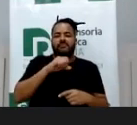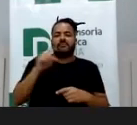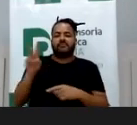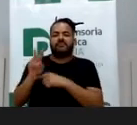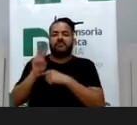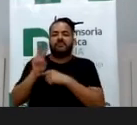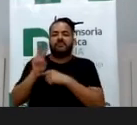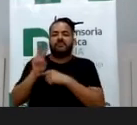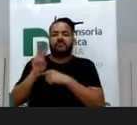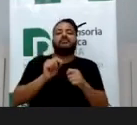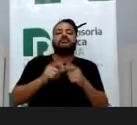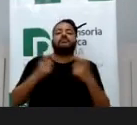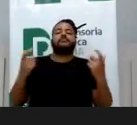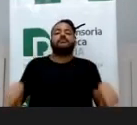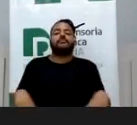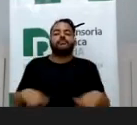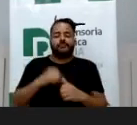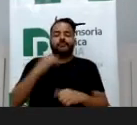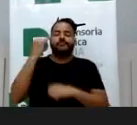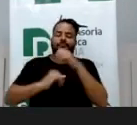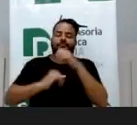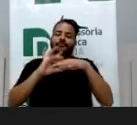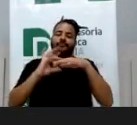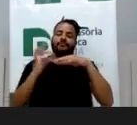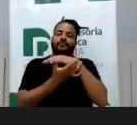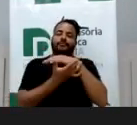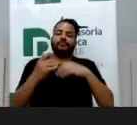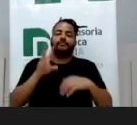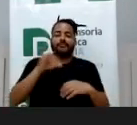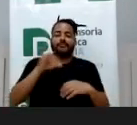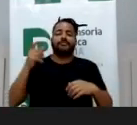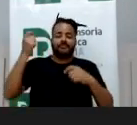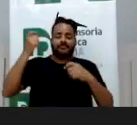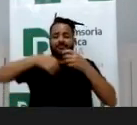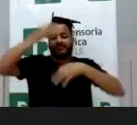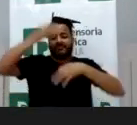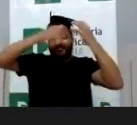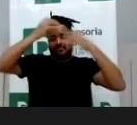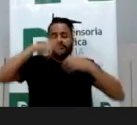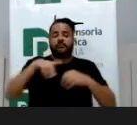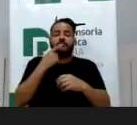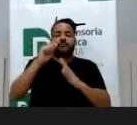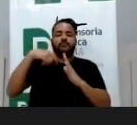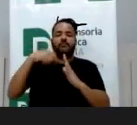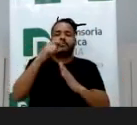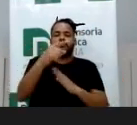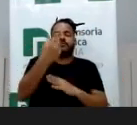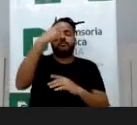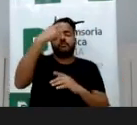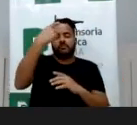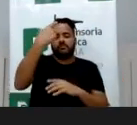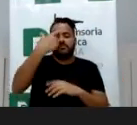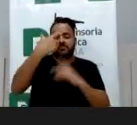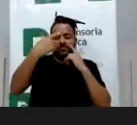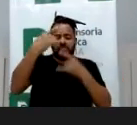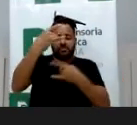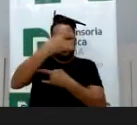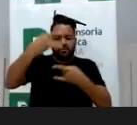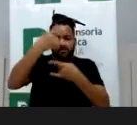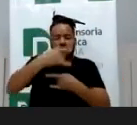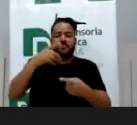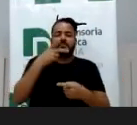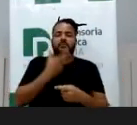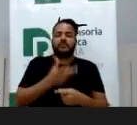que está sendo feito aonde? Na rede social, ela vai para o salão fazer luzes, aí se filma fazendo luzes e fazendo as lives com as